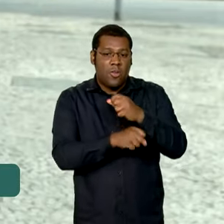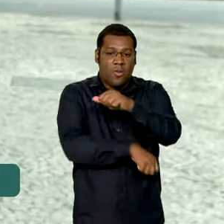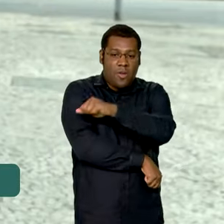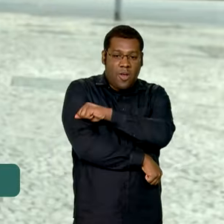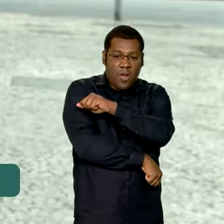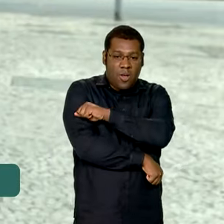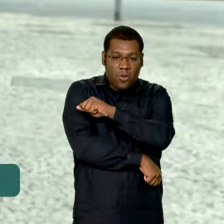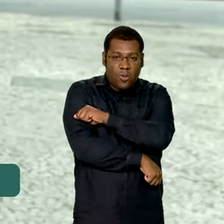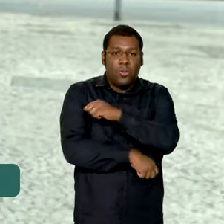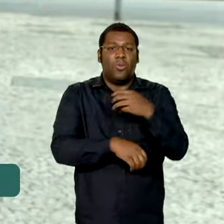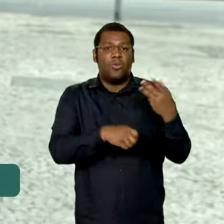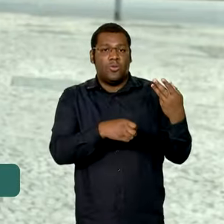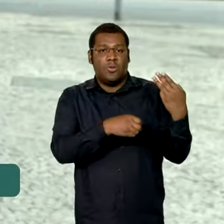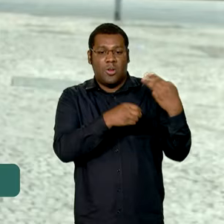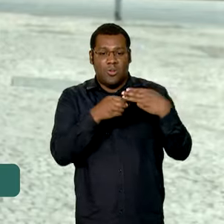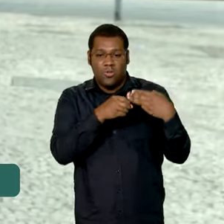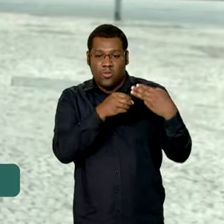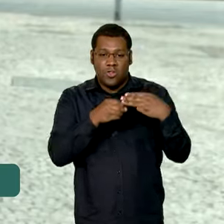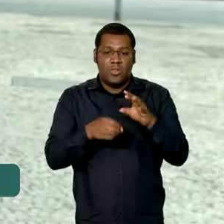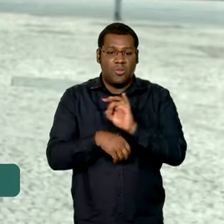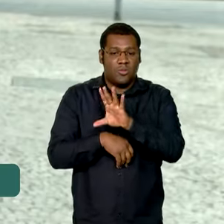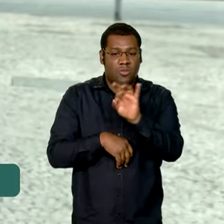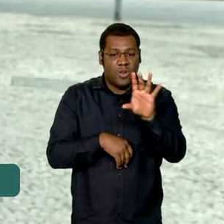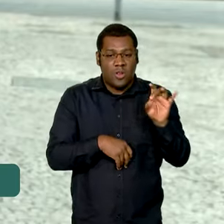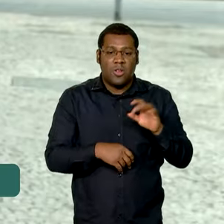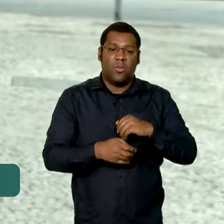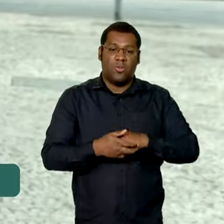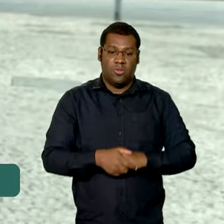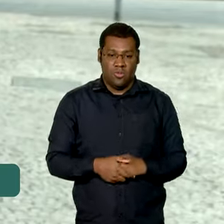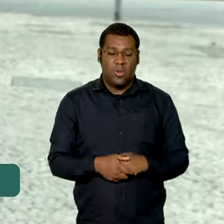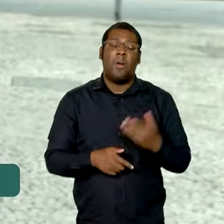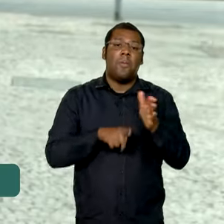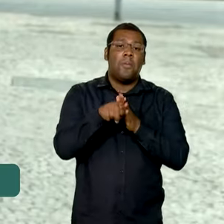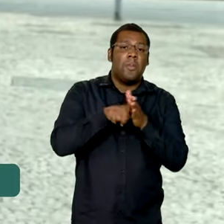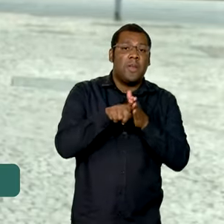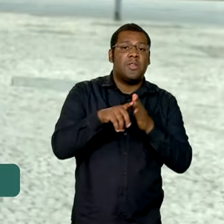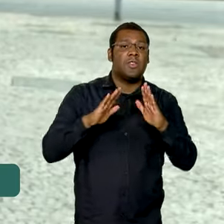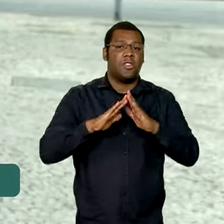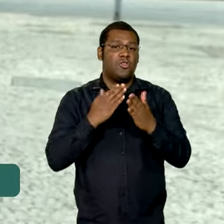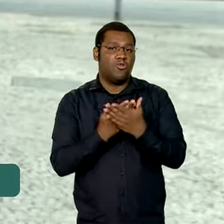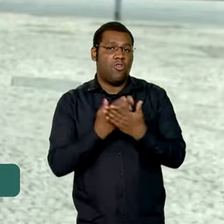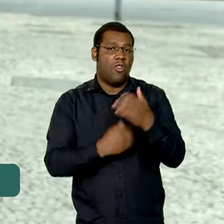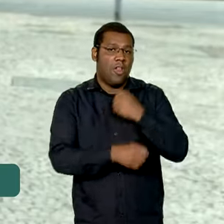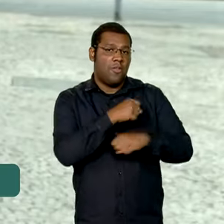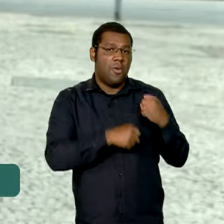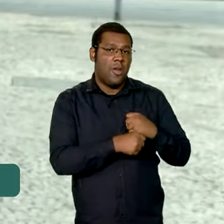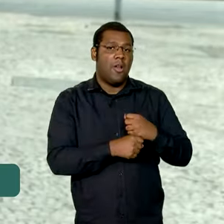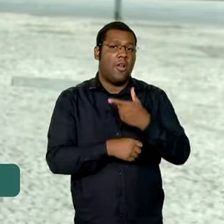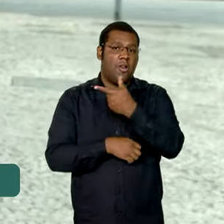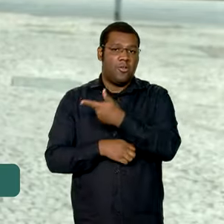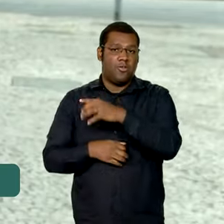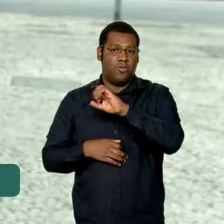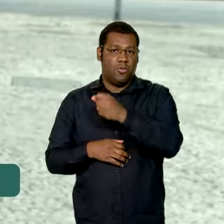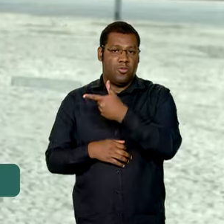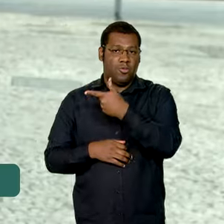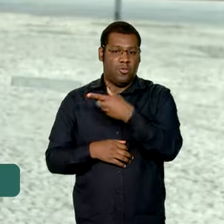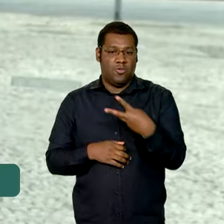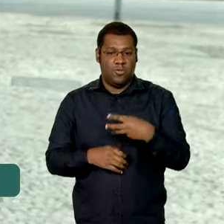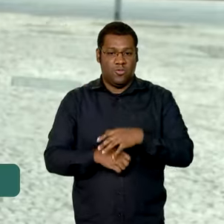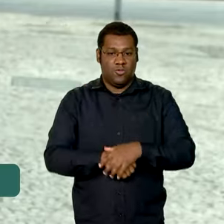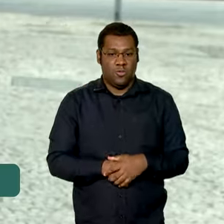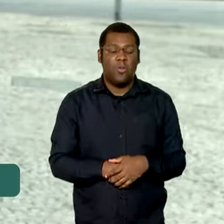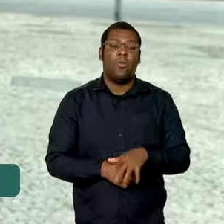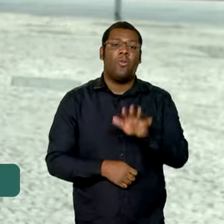em cada localidade, com base no censo escolar do ano anterior. O Fundo Nacional de